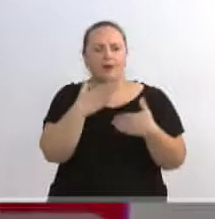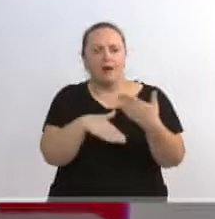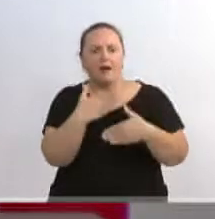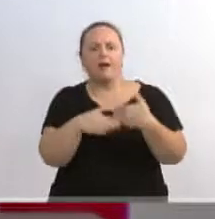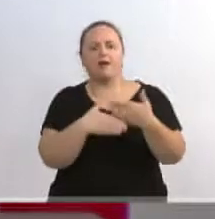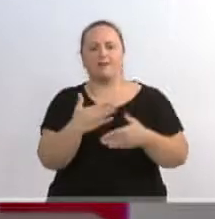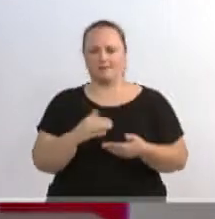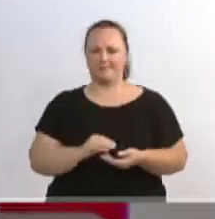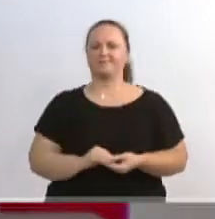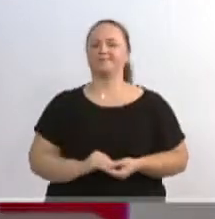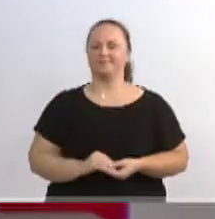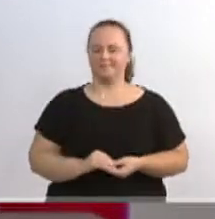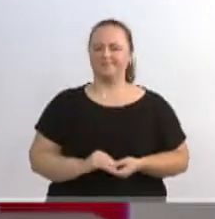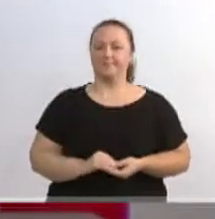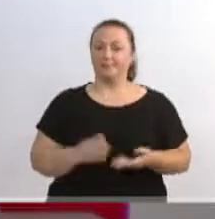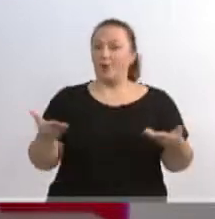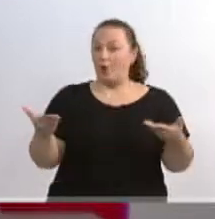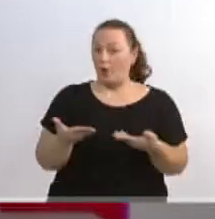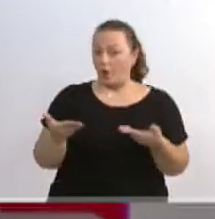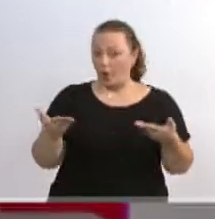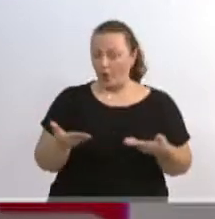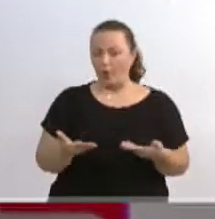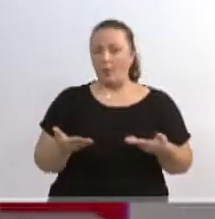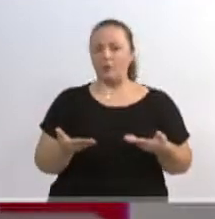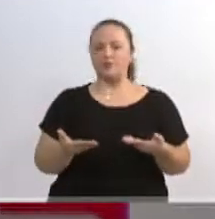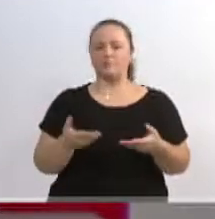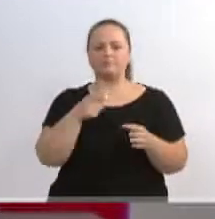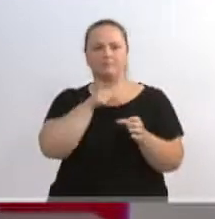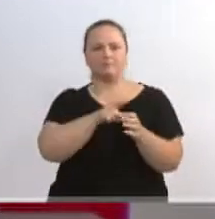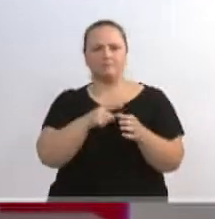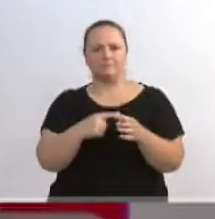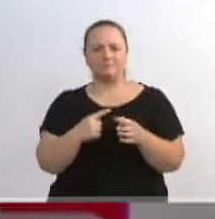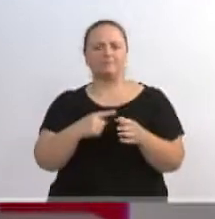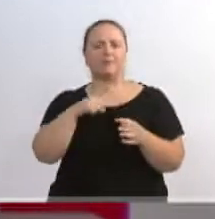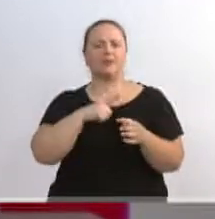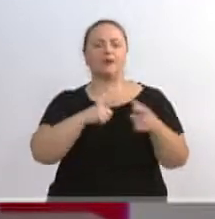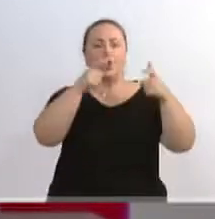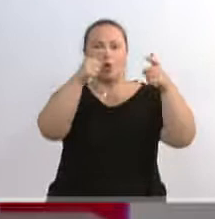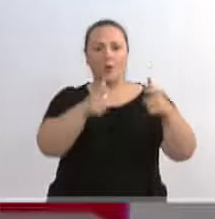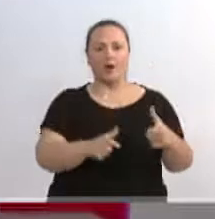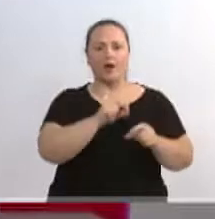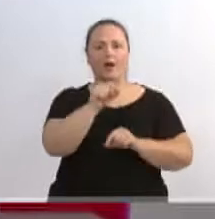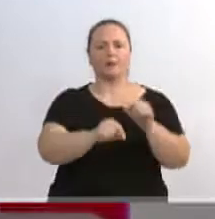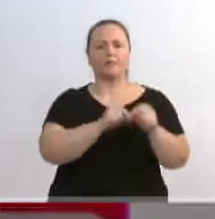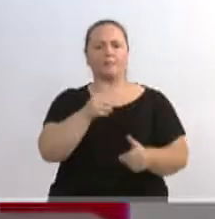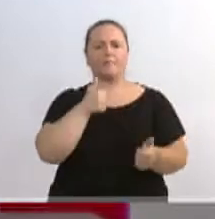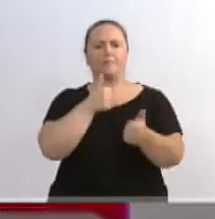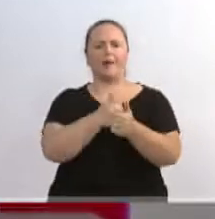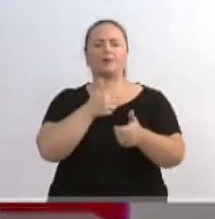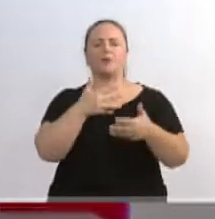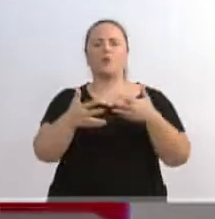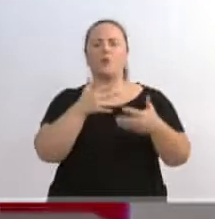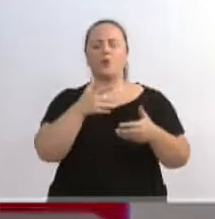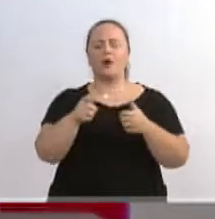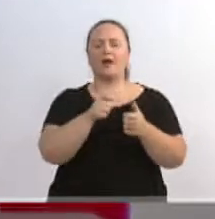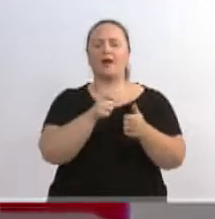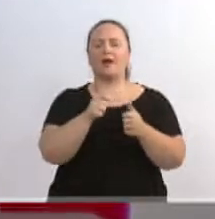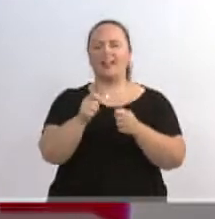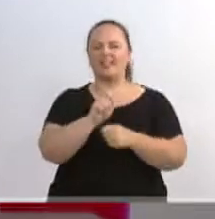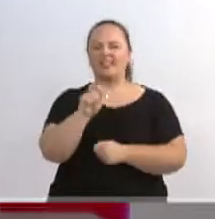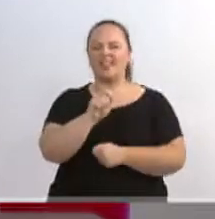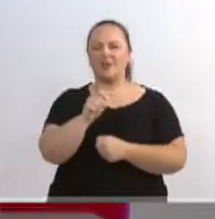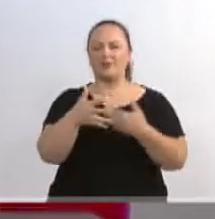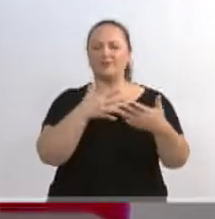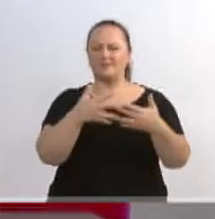Hoje, na nossa cidade, a gente tem um contâner de descarte que fica na rua Udodique, nos fundos do Terminal do Aterro, que fica aberto à população, com